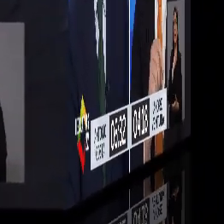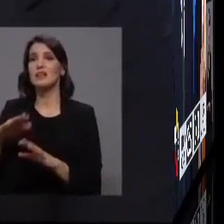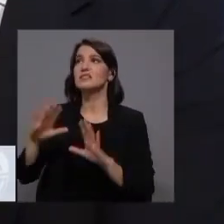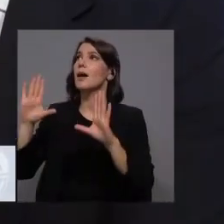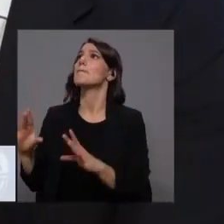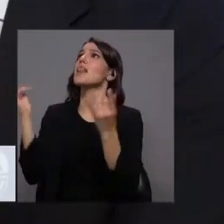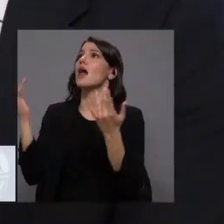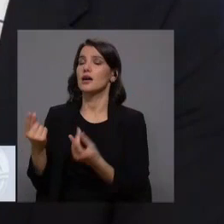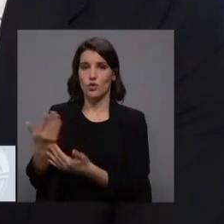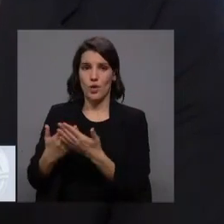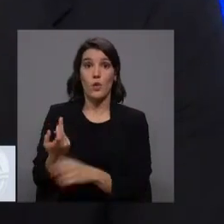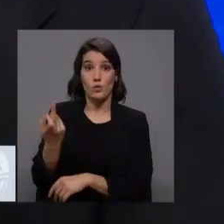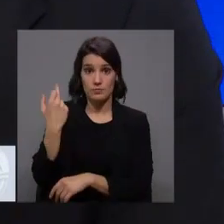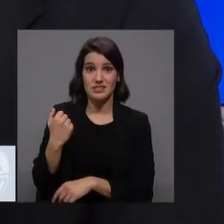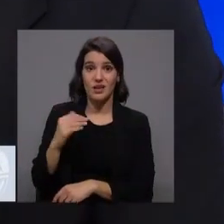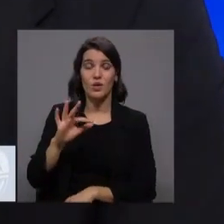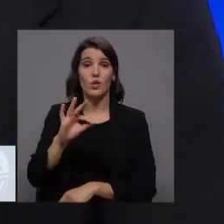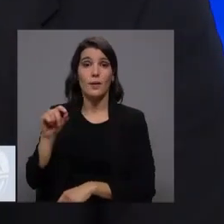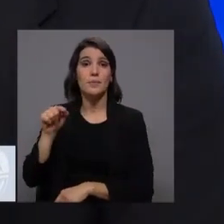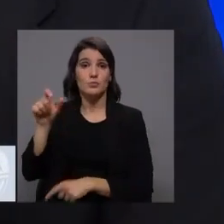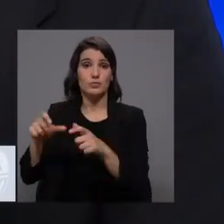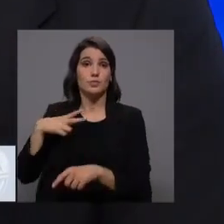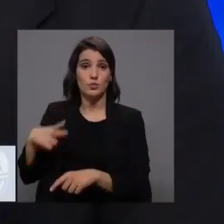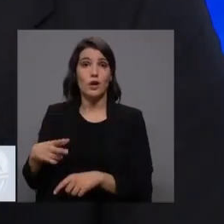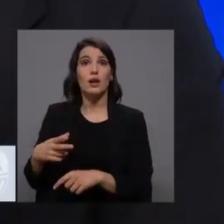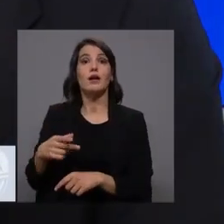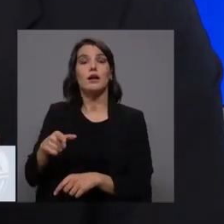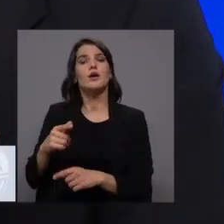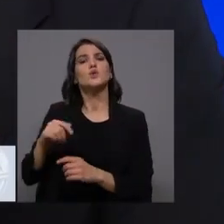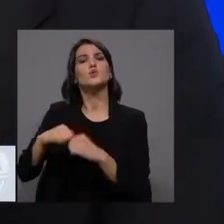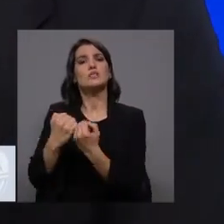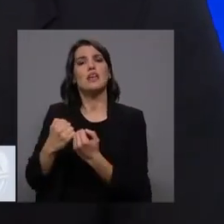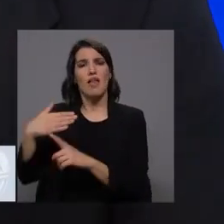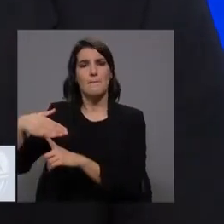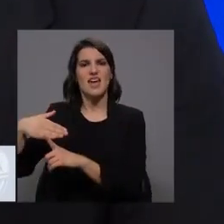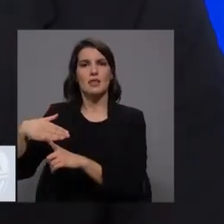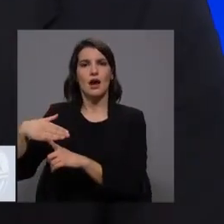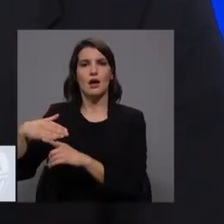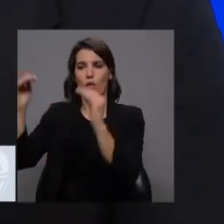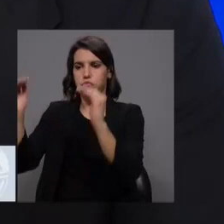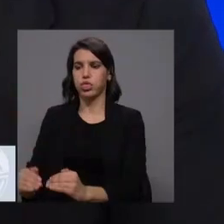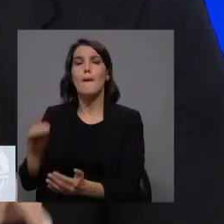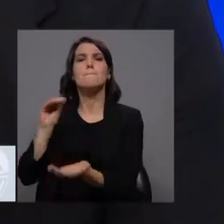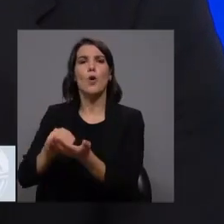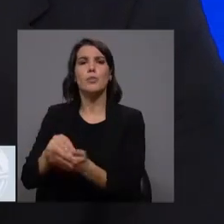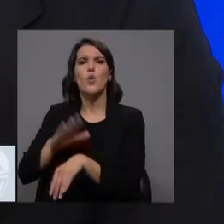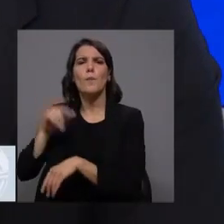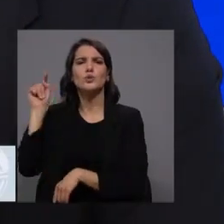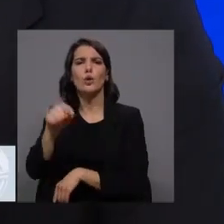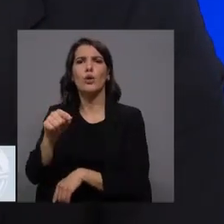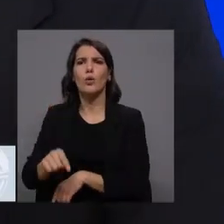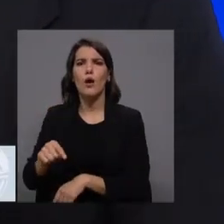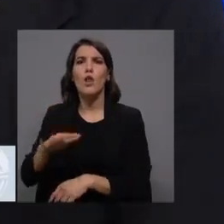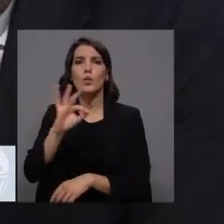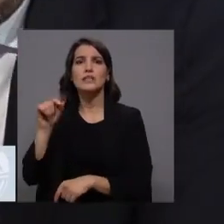de António Costa. Só o ano passado, 400 mil portugueses foram enviados da classe média para a pobreza. É o seu legado. O seu legado são 400 mil novos